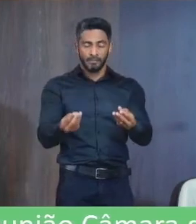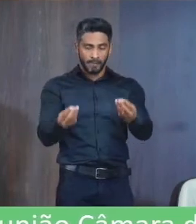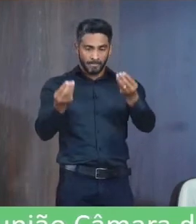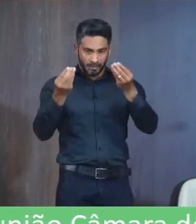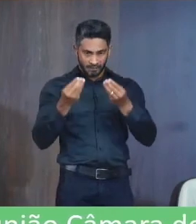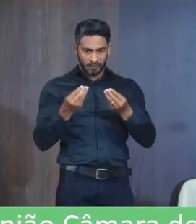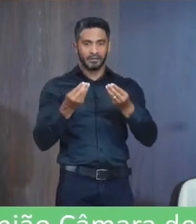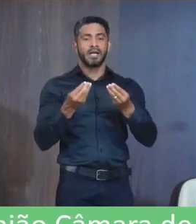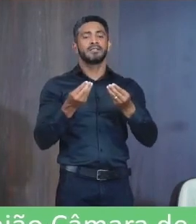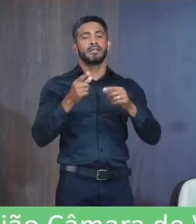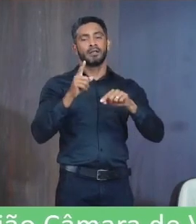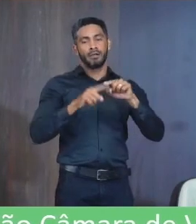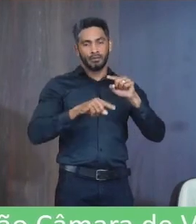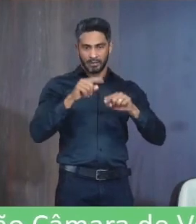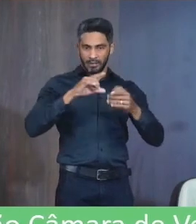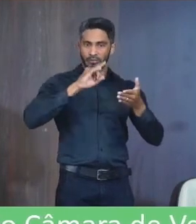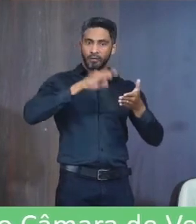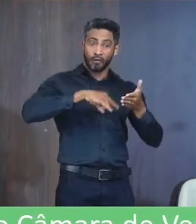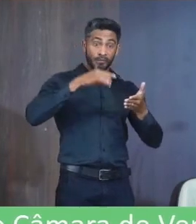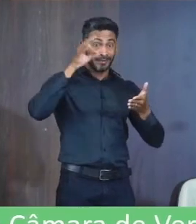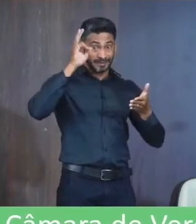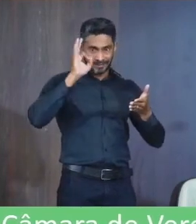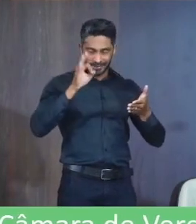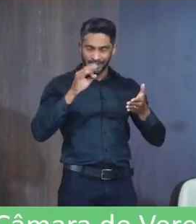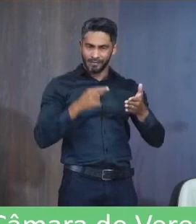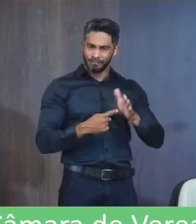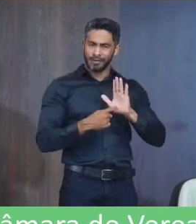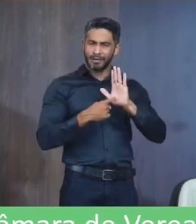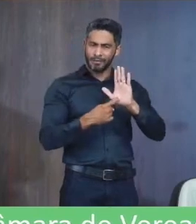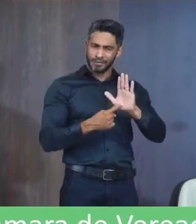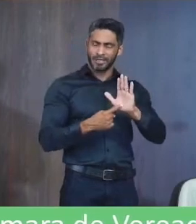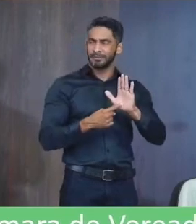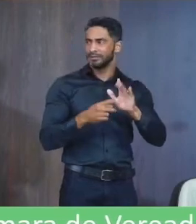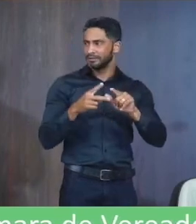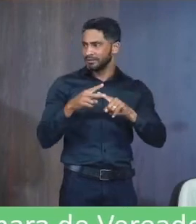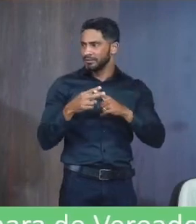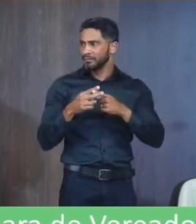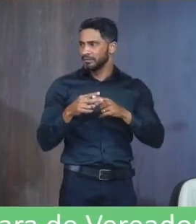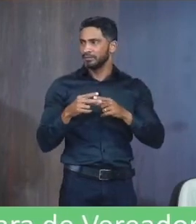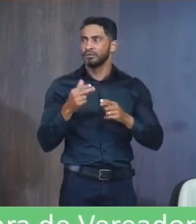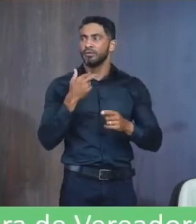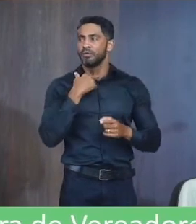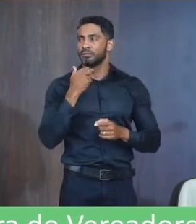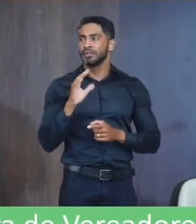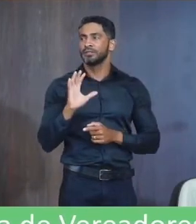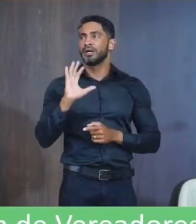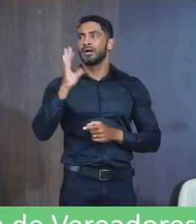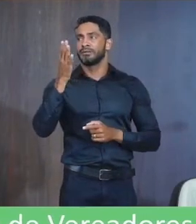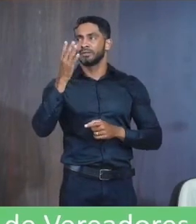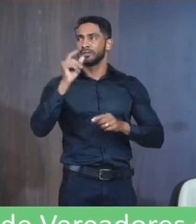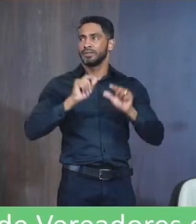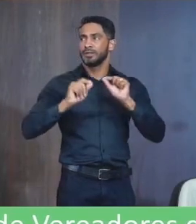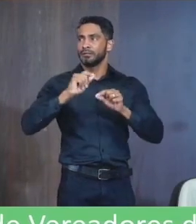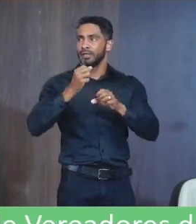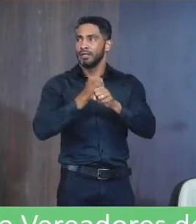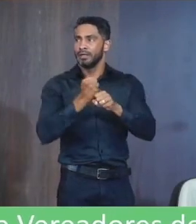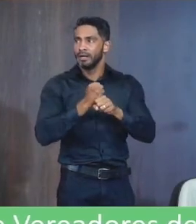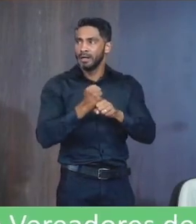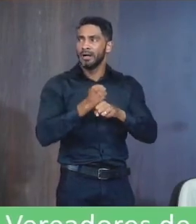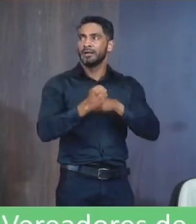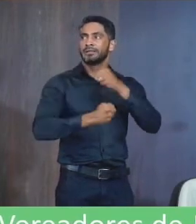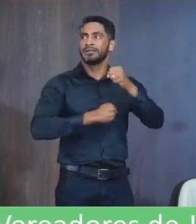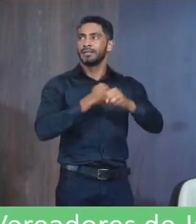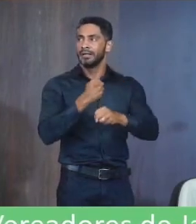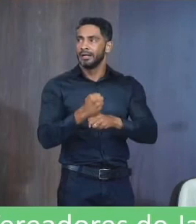Uma coisa mais concreta Para apresentar para vocês Para a gente Chegar a uma solução O que não pode acontecer É passar anos Entre a